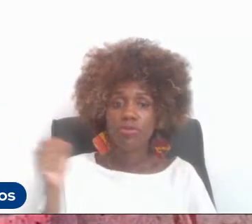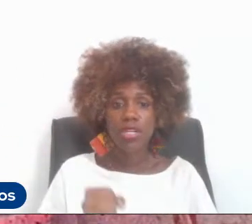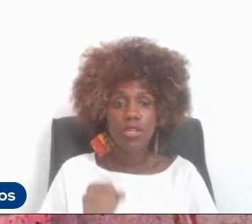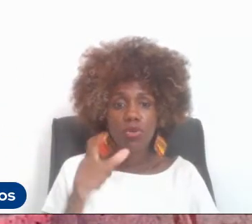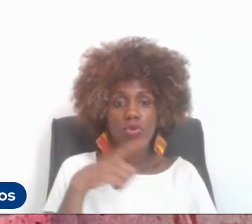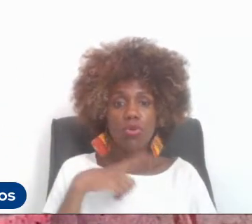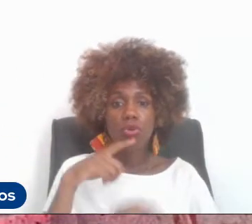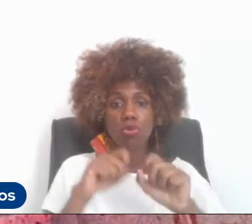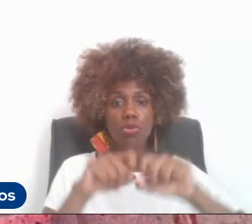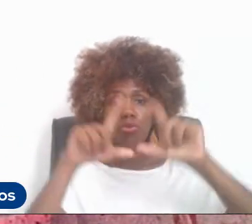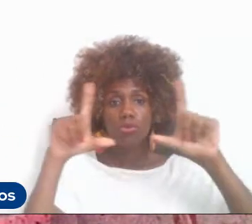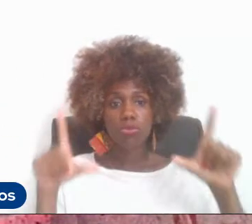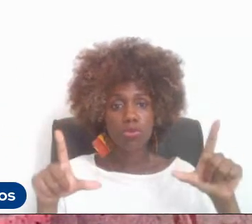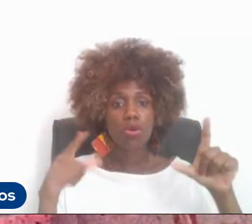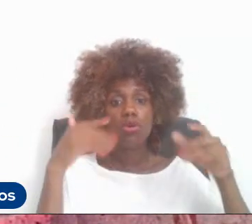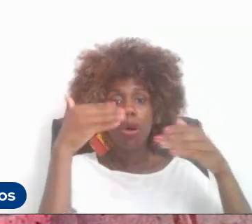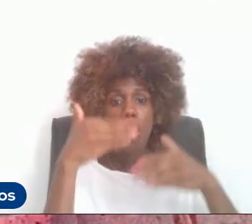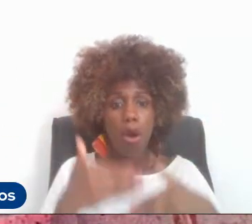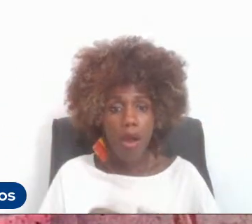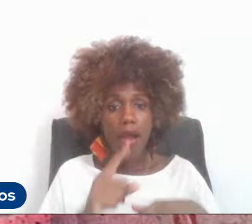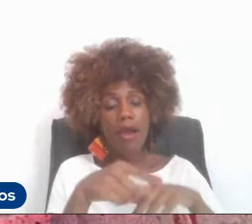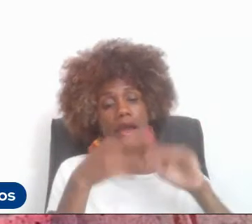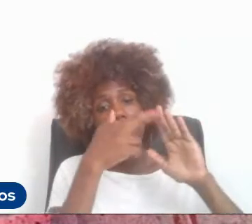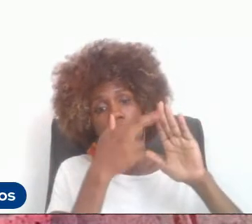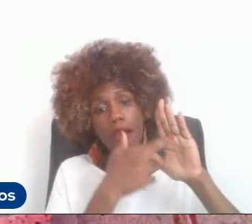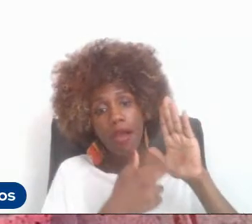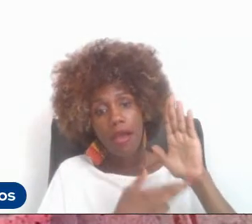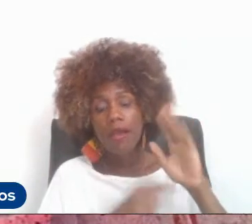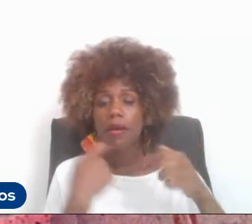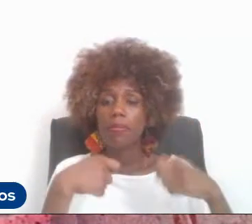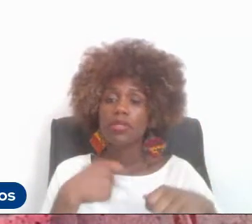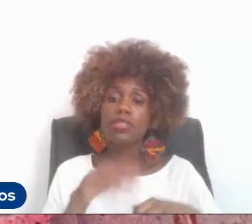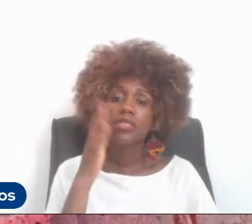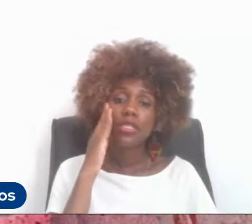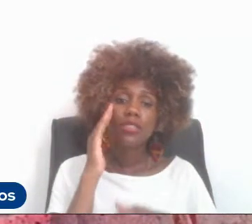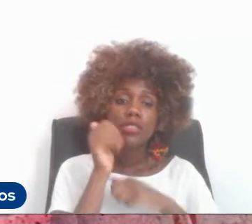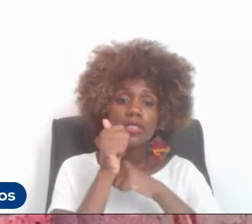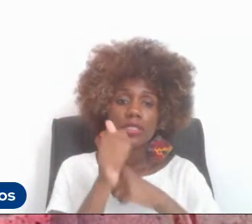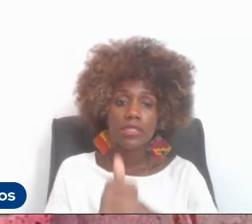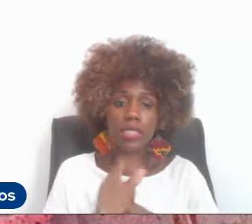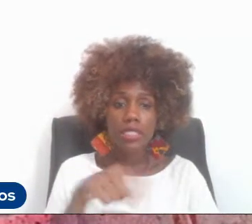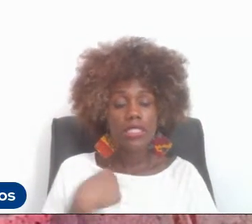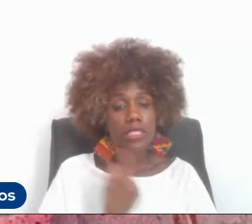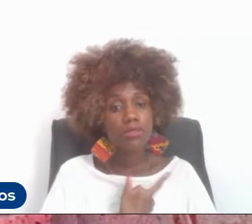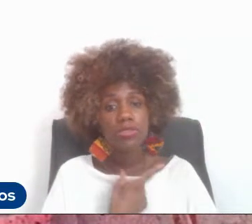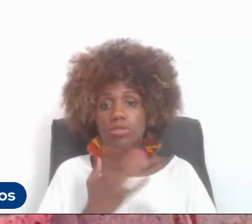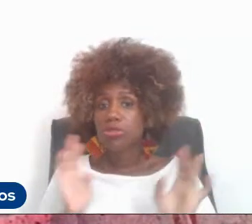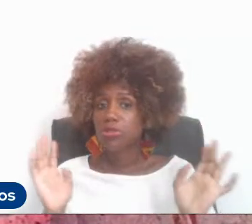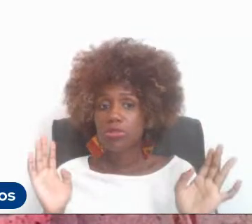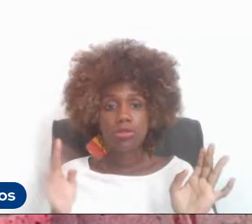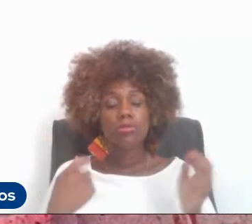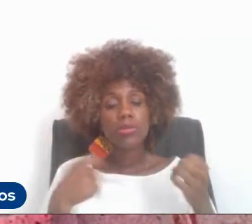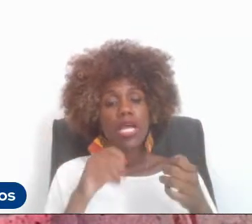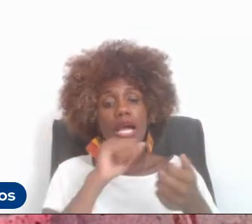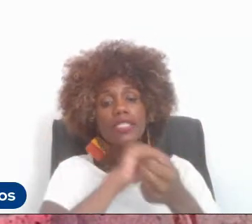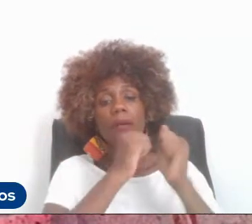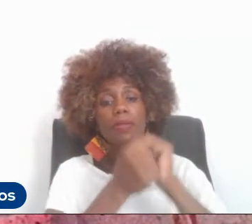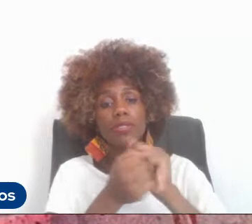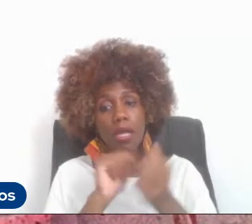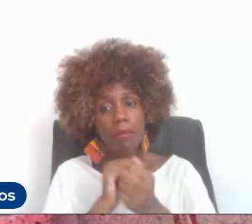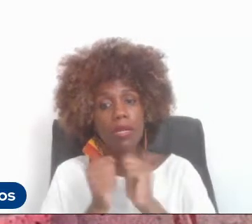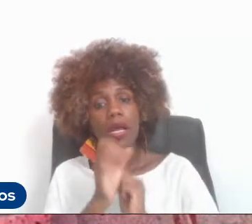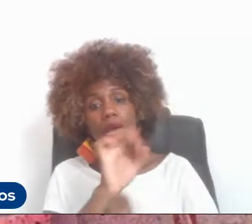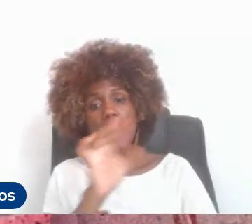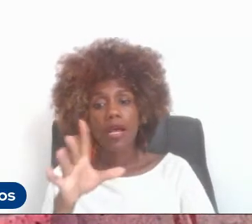documento com certas normas de que deveríamos seguir e algum espaço onde a gente pudesse adaptar isso para cada área. Nós